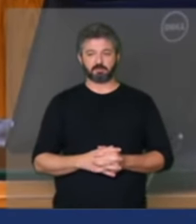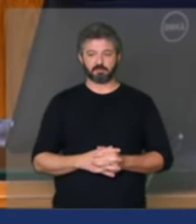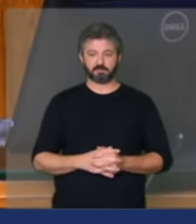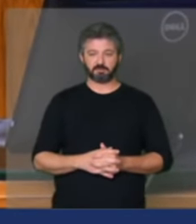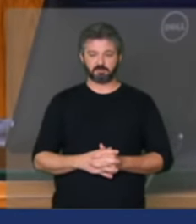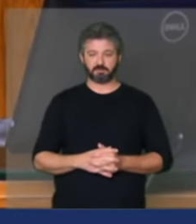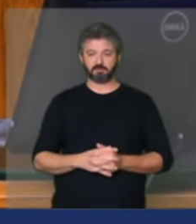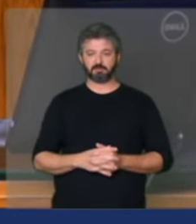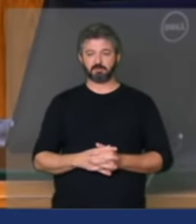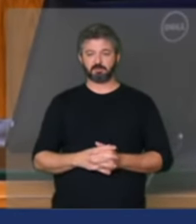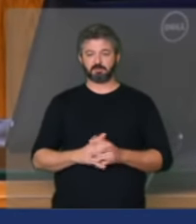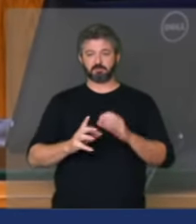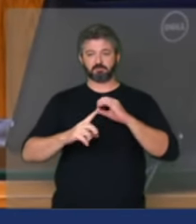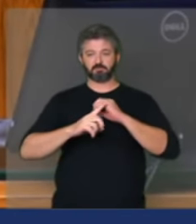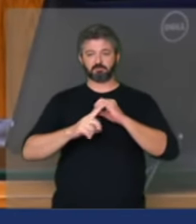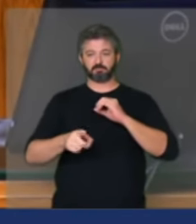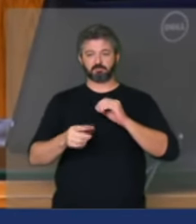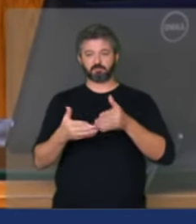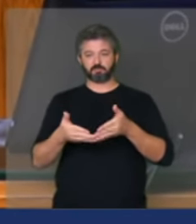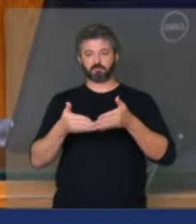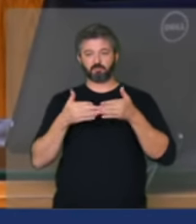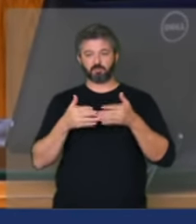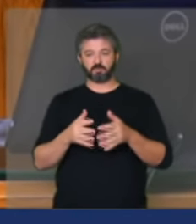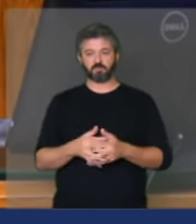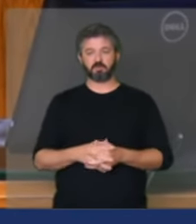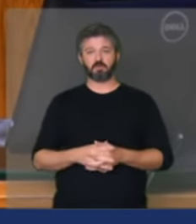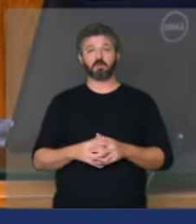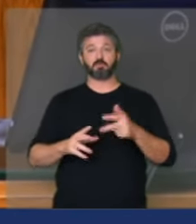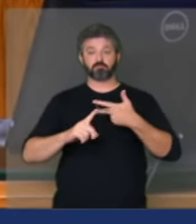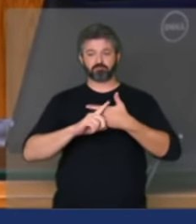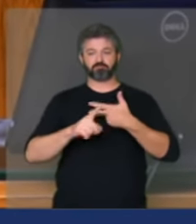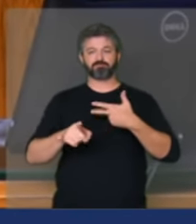libere por favor deputada áudio e vídeo